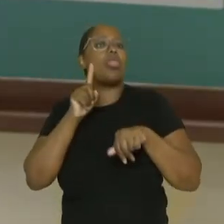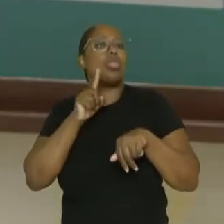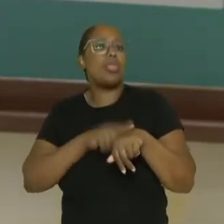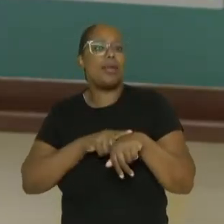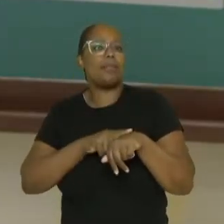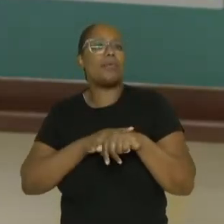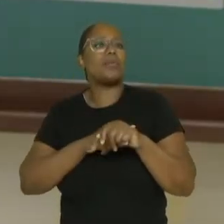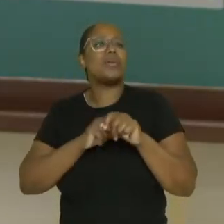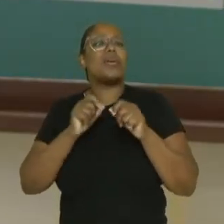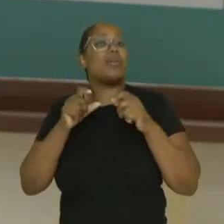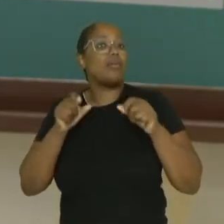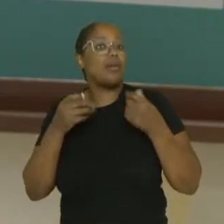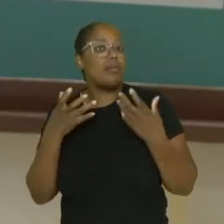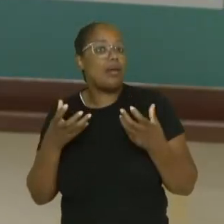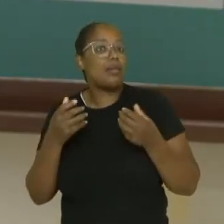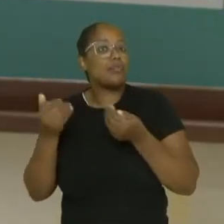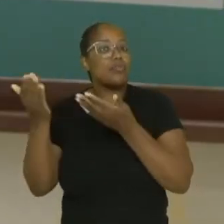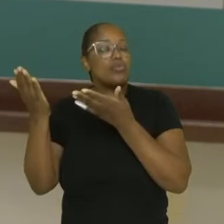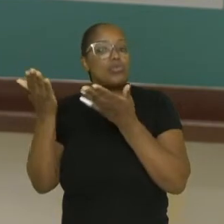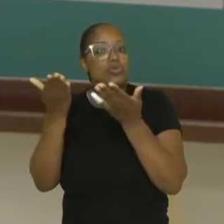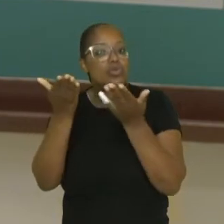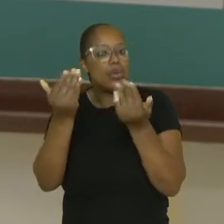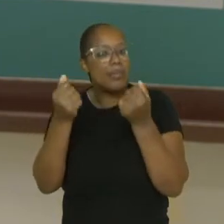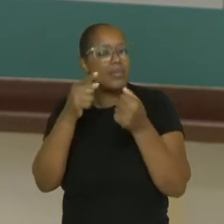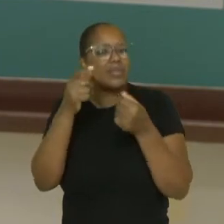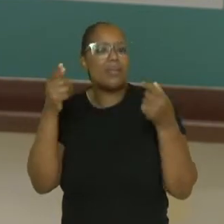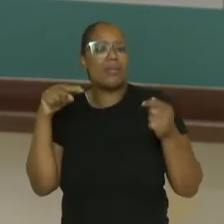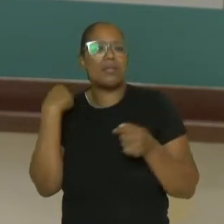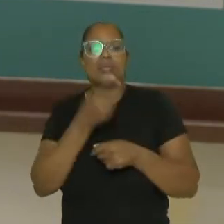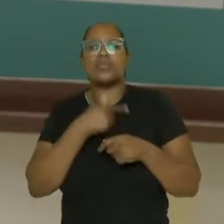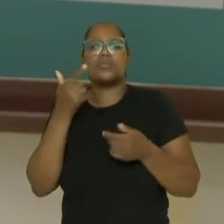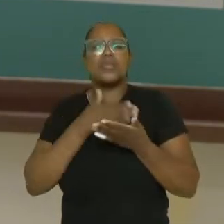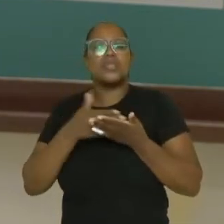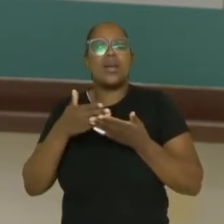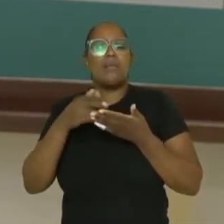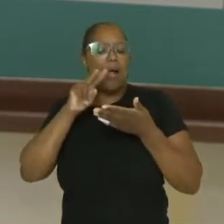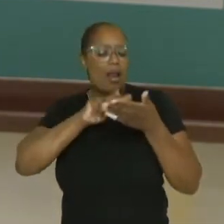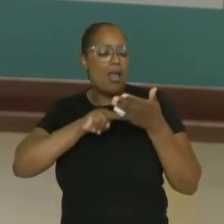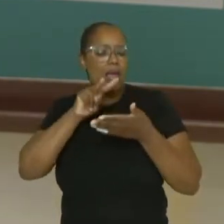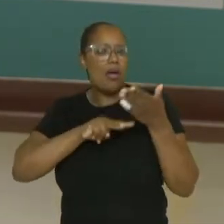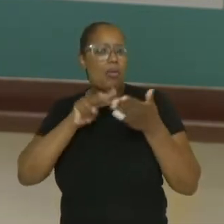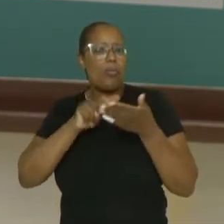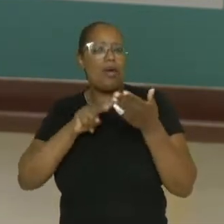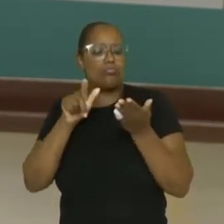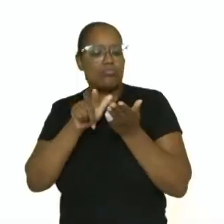Bom, quero convidá-los a fazermos a leitura de uma reportagem. Vamos ler juntos?